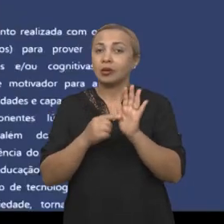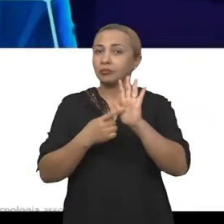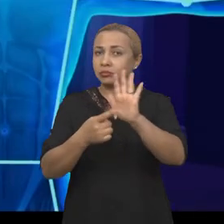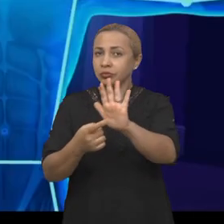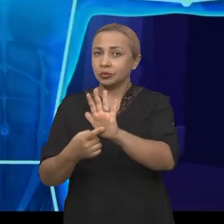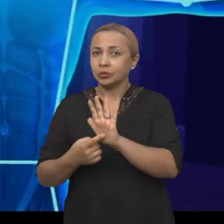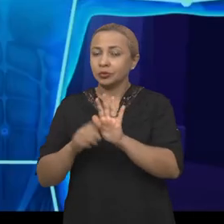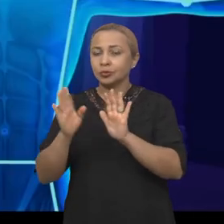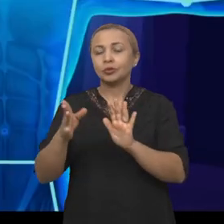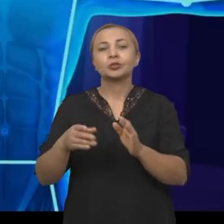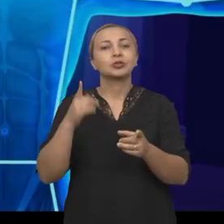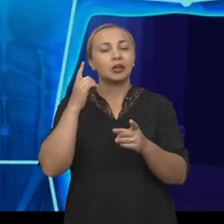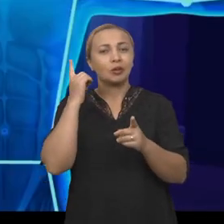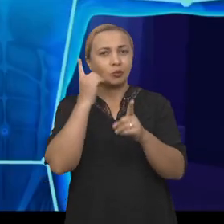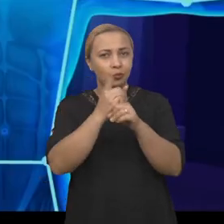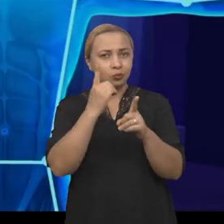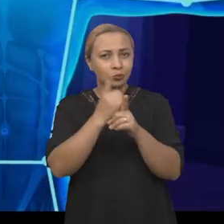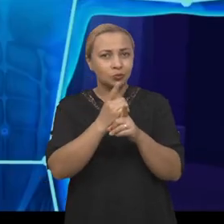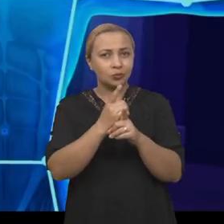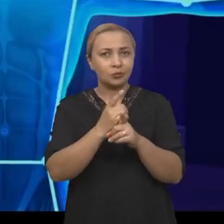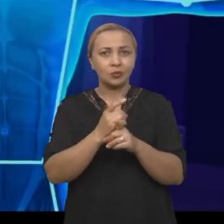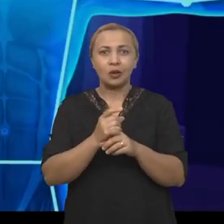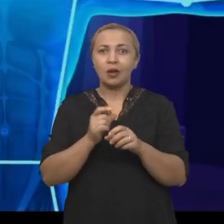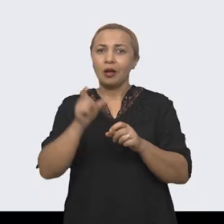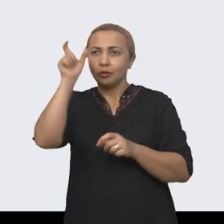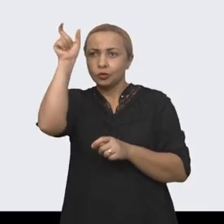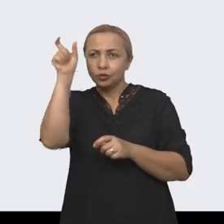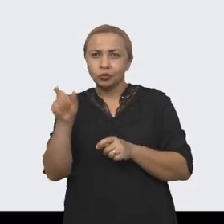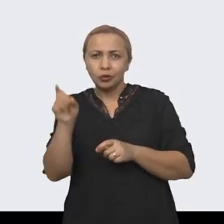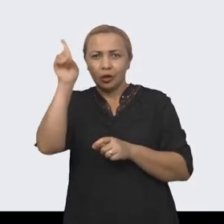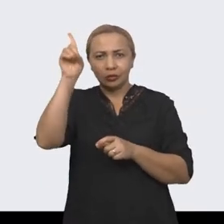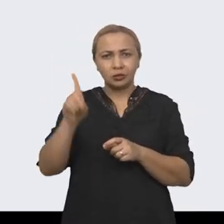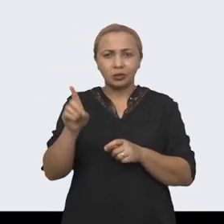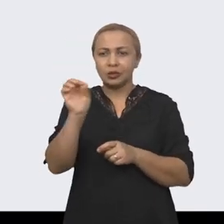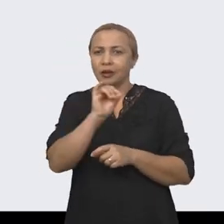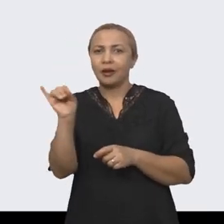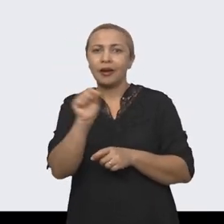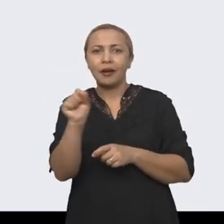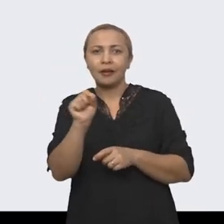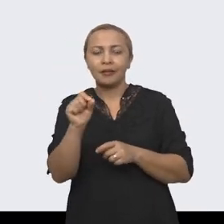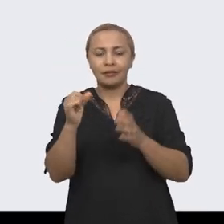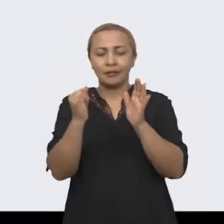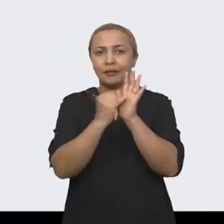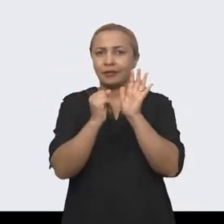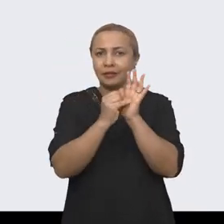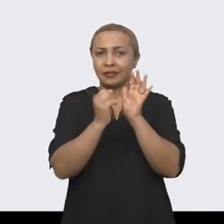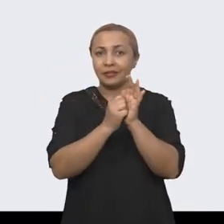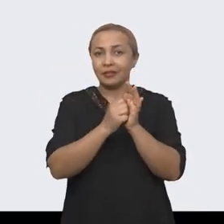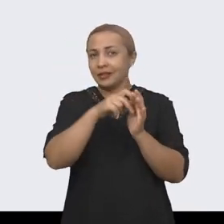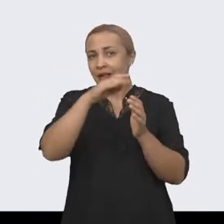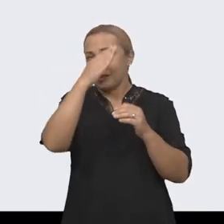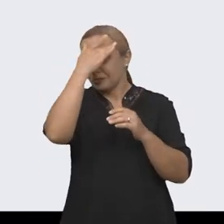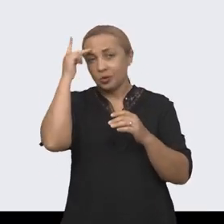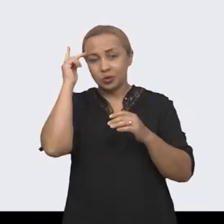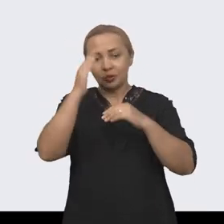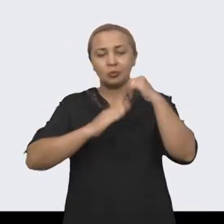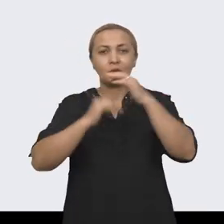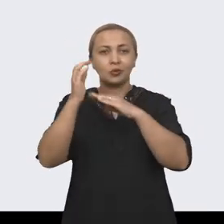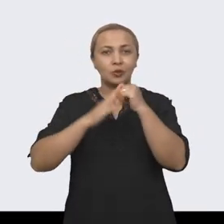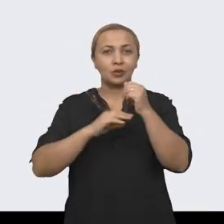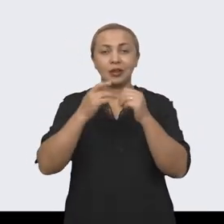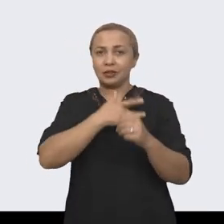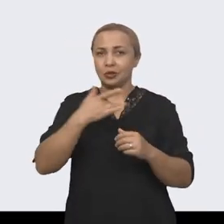alcançou. No menu superior direito, quem se cadastra são os profissionais da saúde, o médico